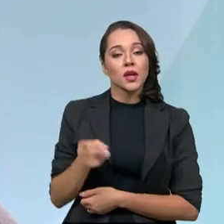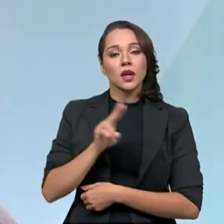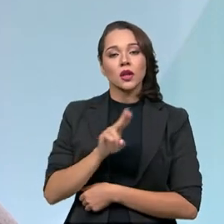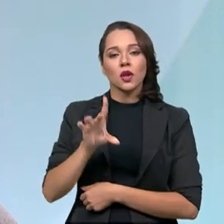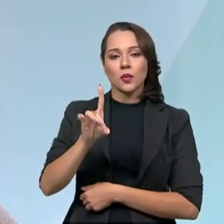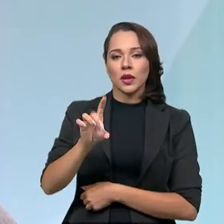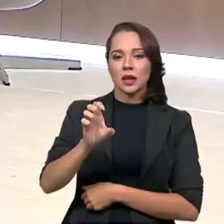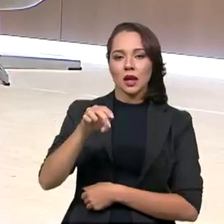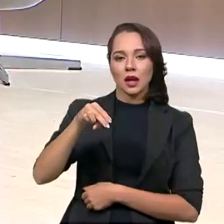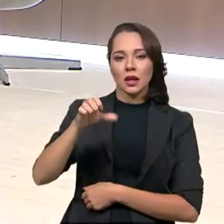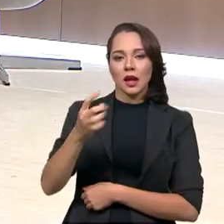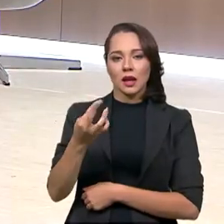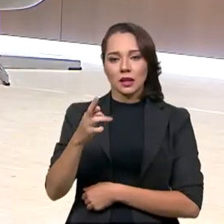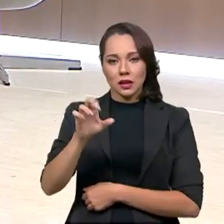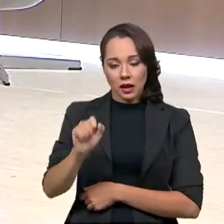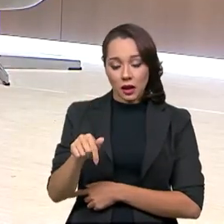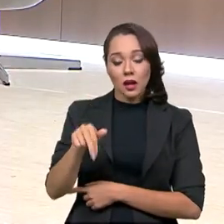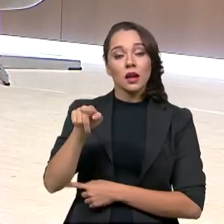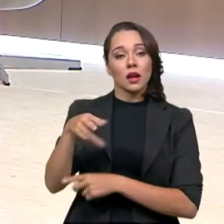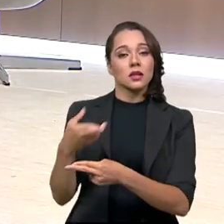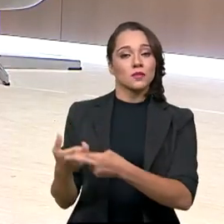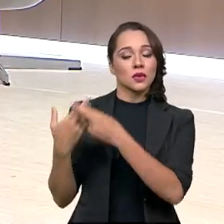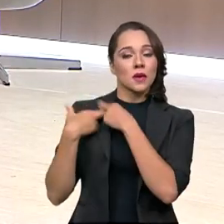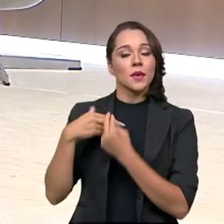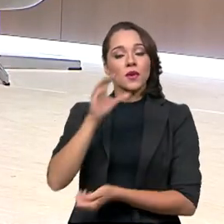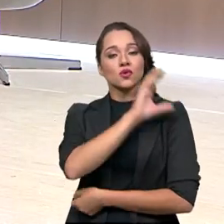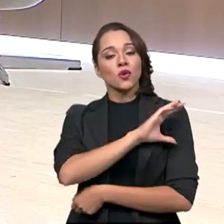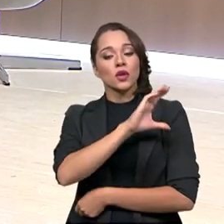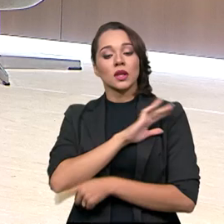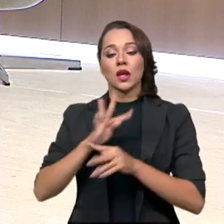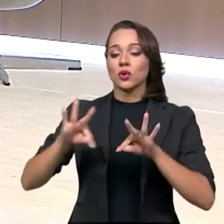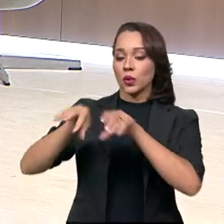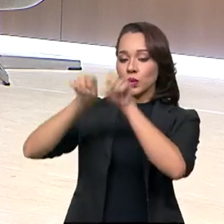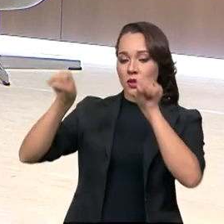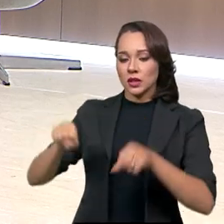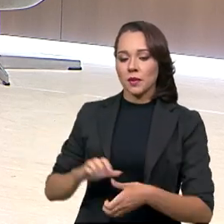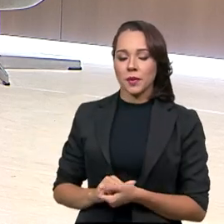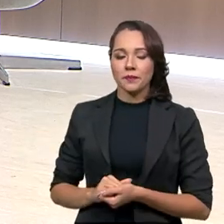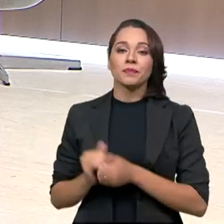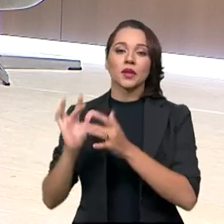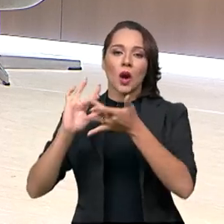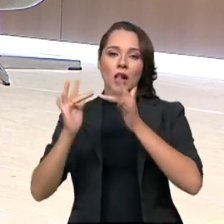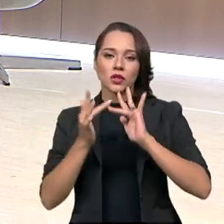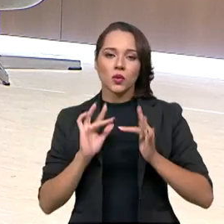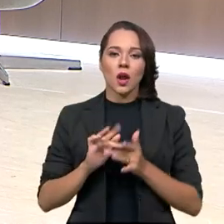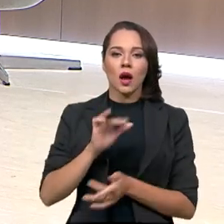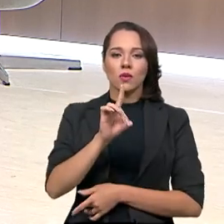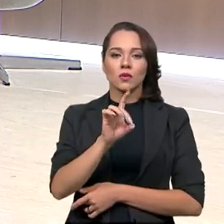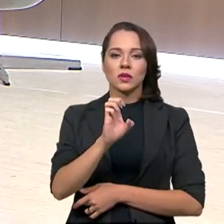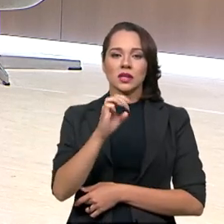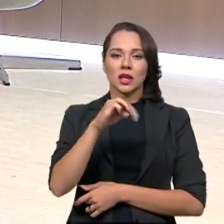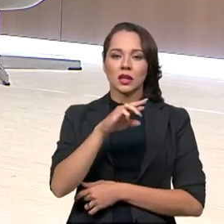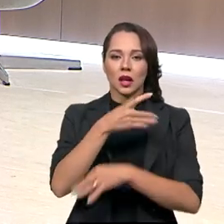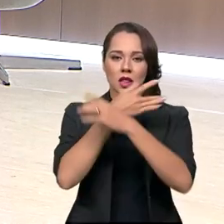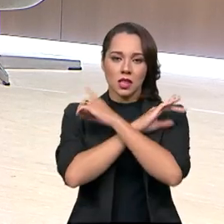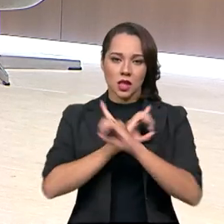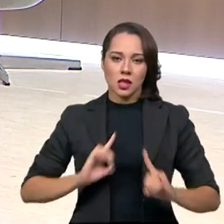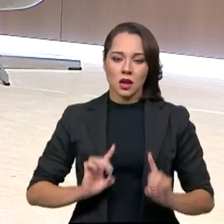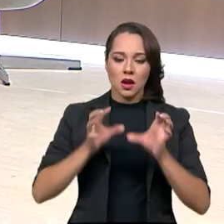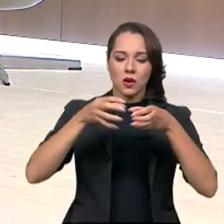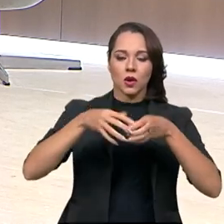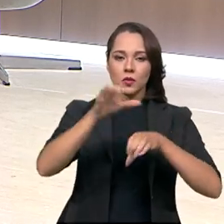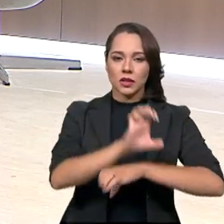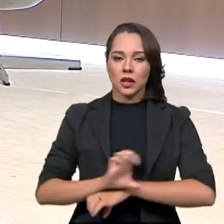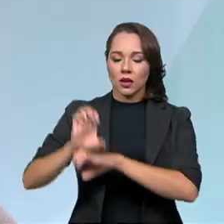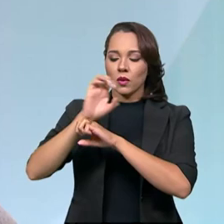chamado de DENATRAN, que tem a responsabilidade de coordenar todo o sistema. Então, articular com os DETRANs, que são os órgãos estaduais, com